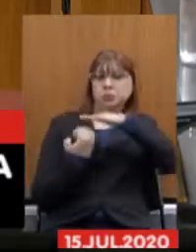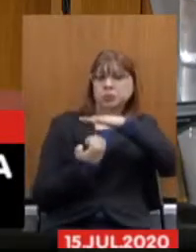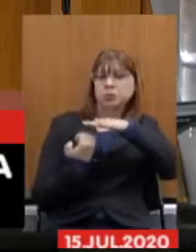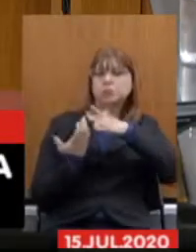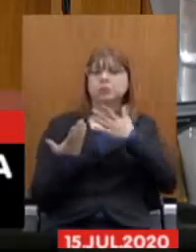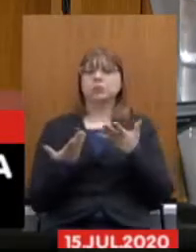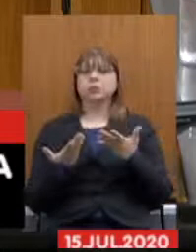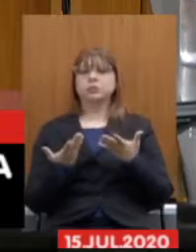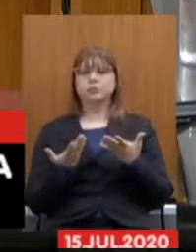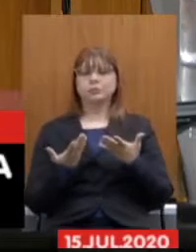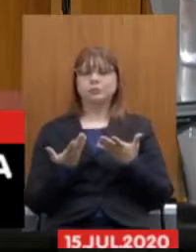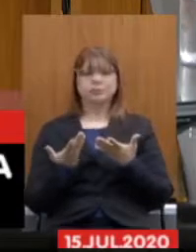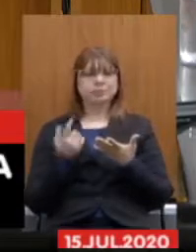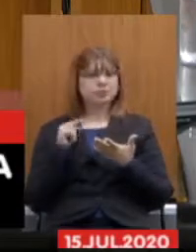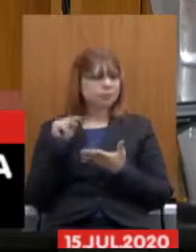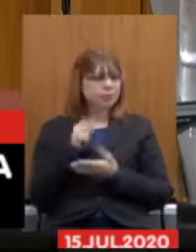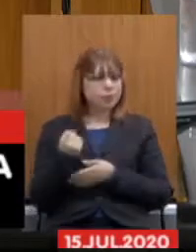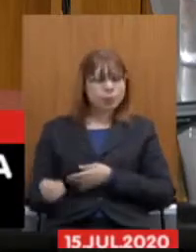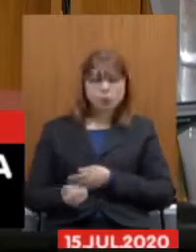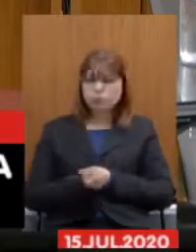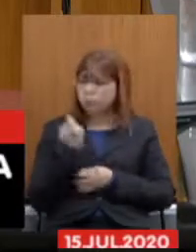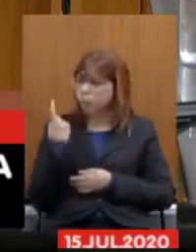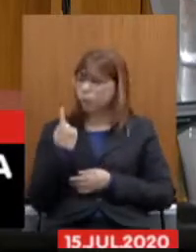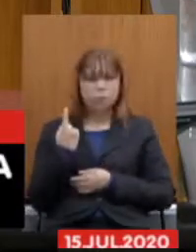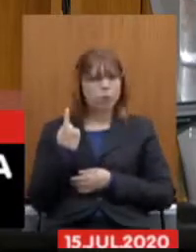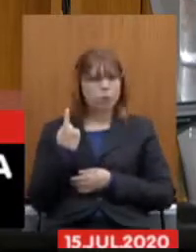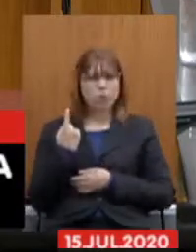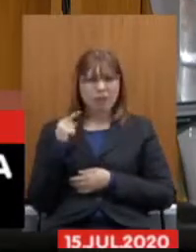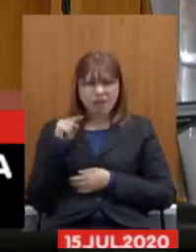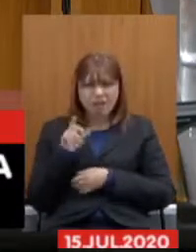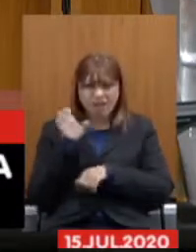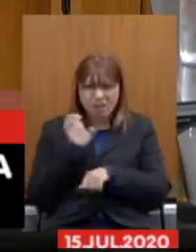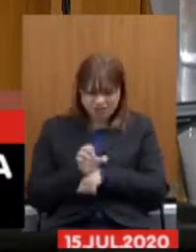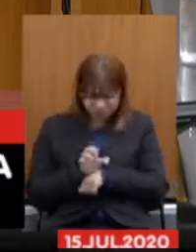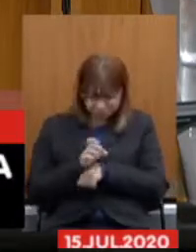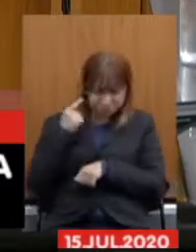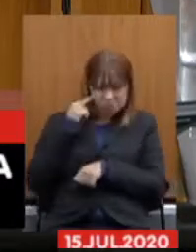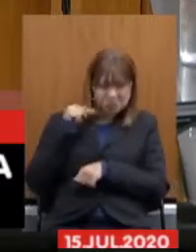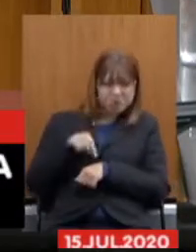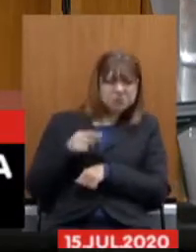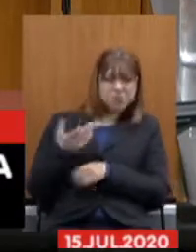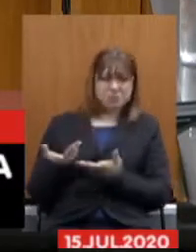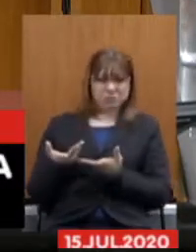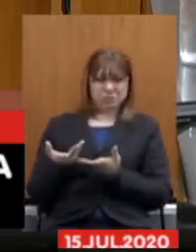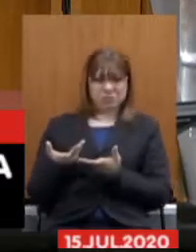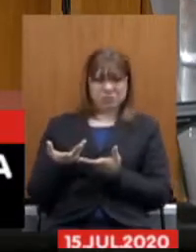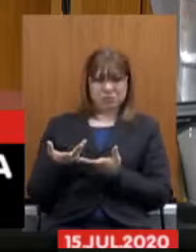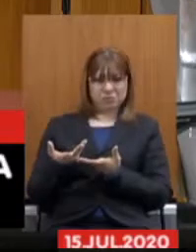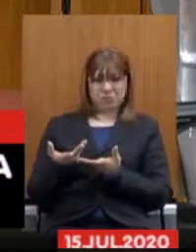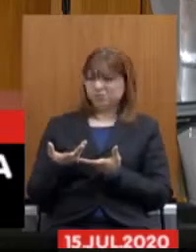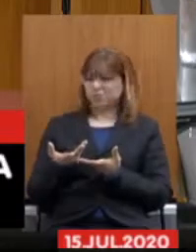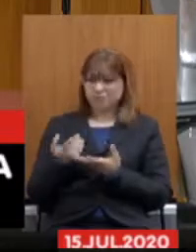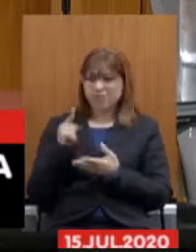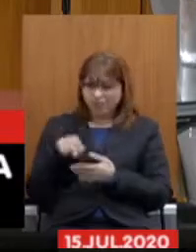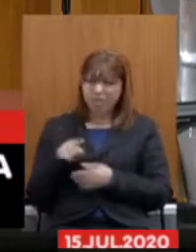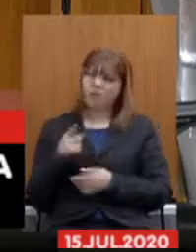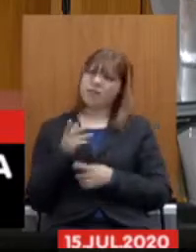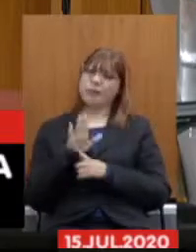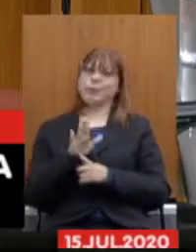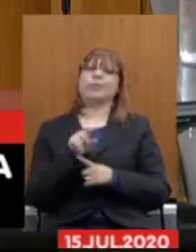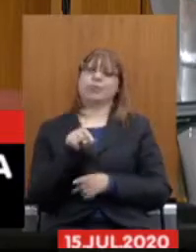isso é um absurdo é essa visão de Estado que está sendo posta em jogo